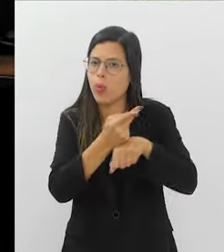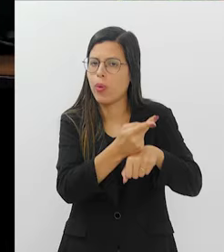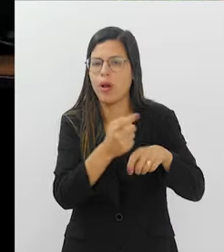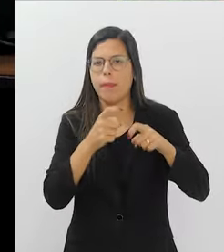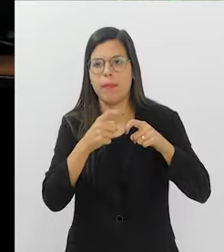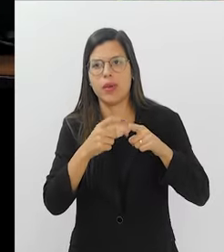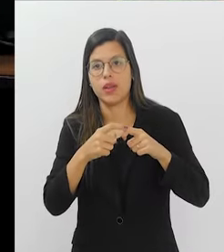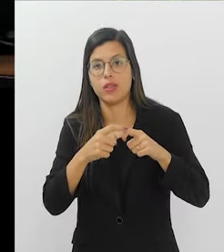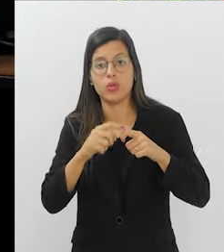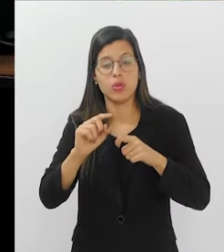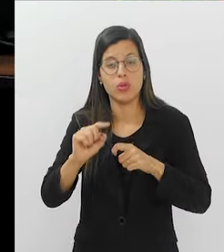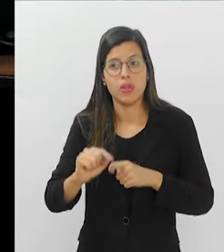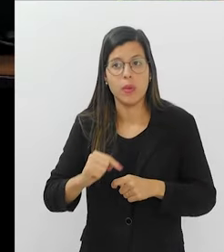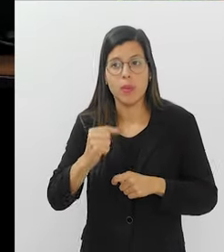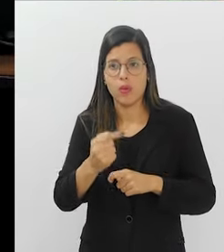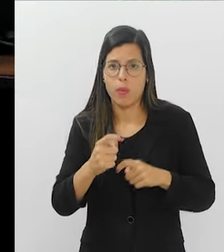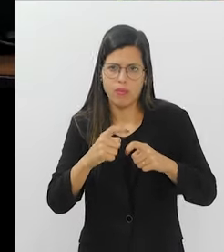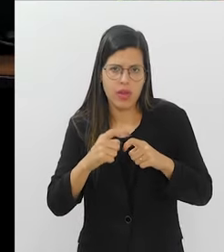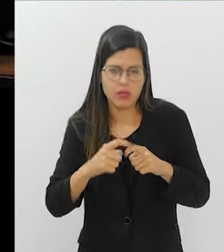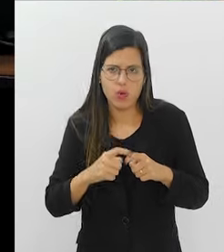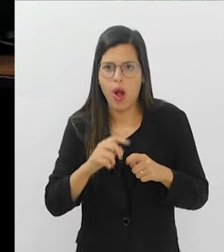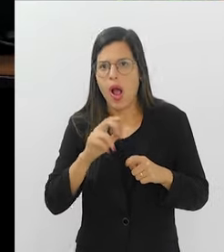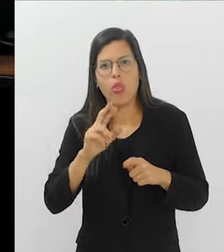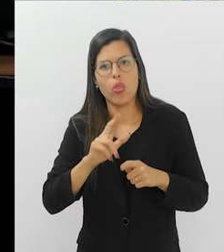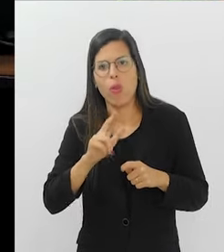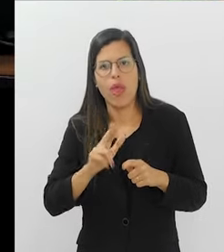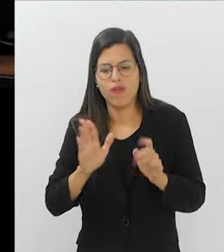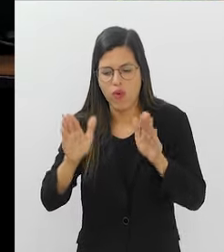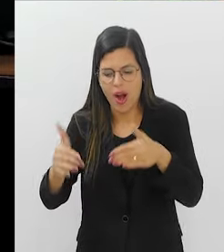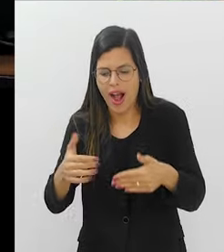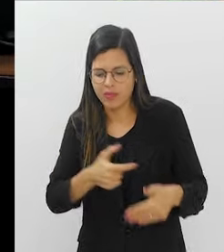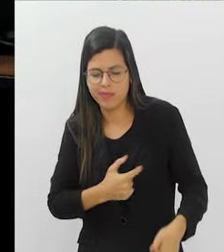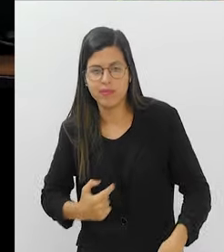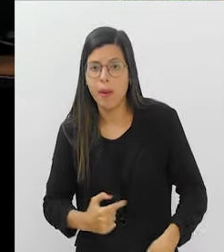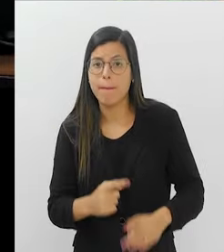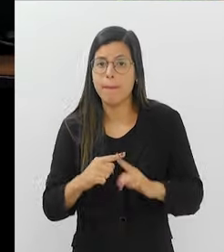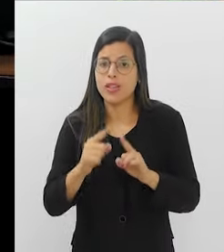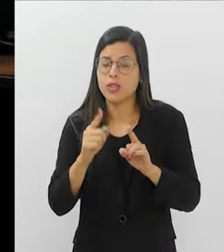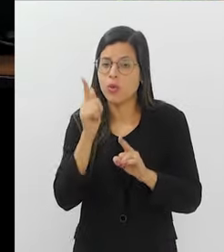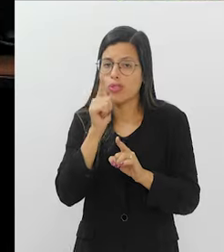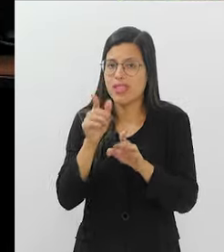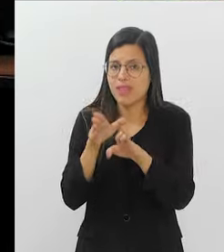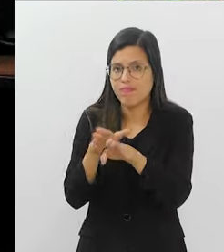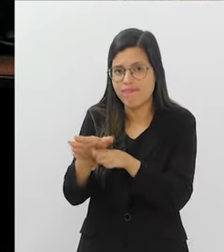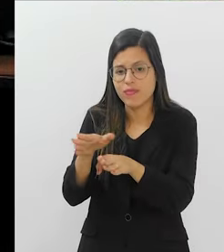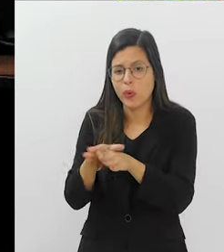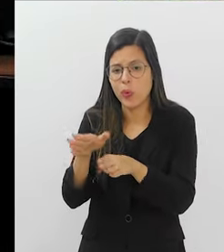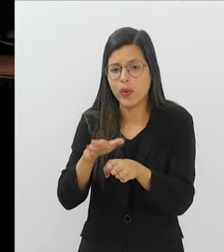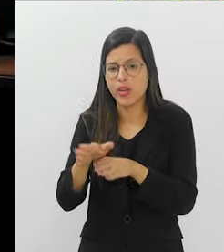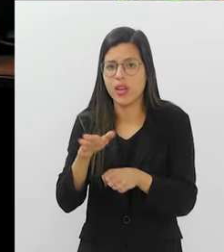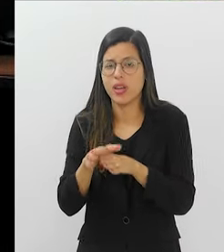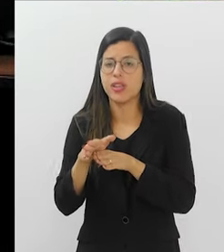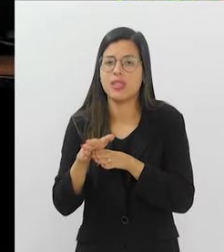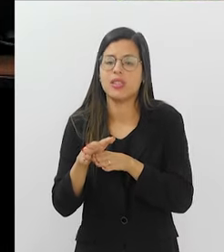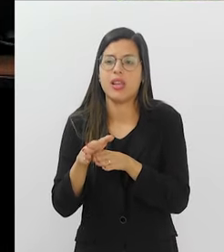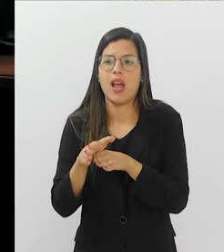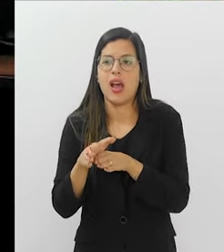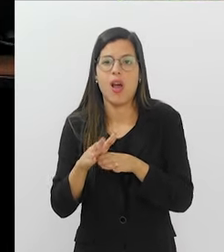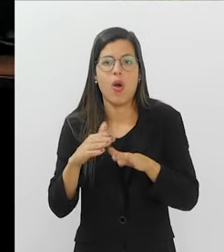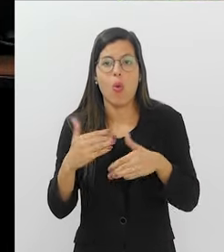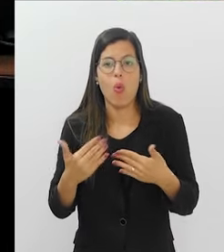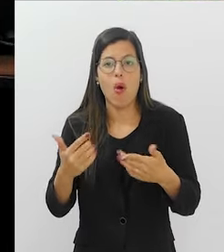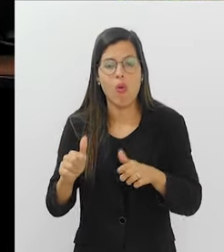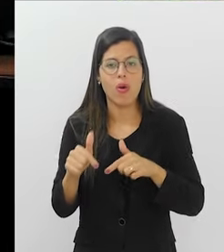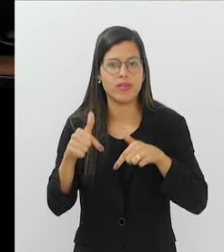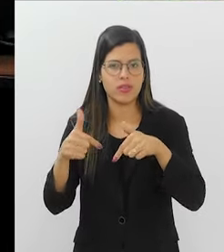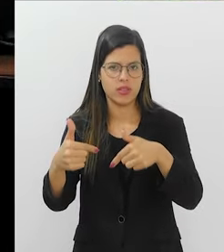médico. A partir desse médico, mesmo que ele não seja especialista, ele vai te orientar para onde será o